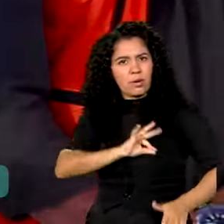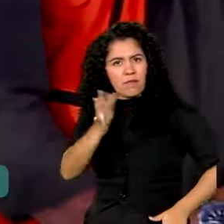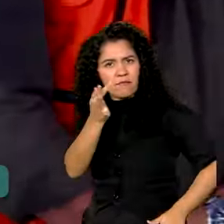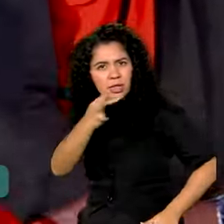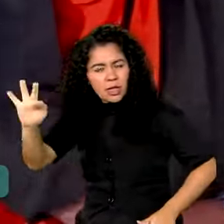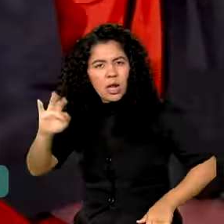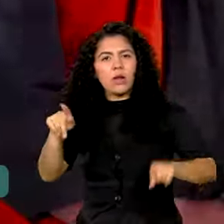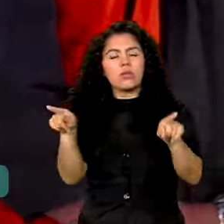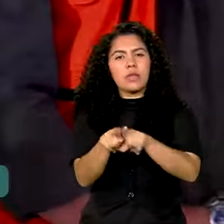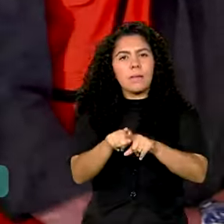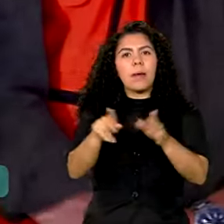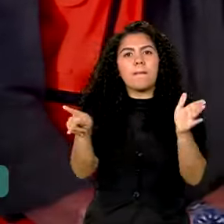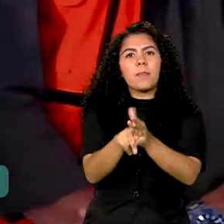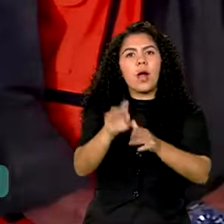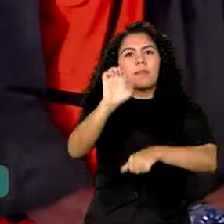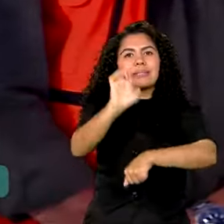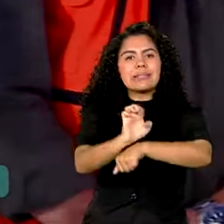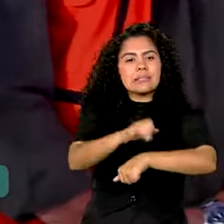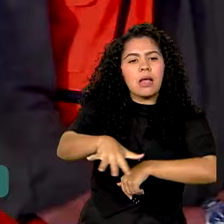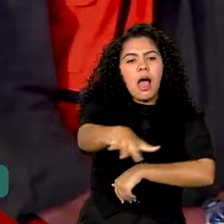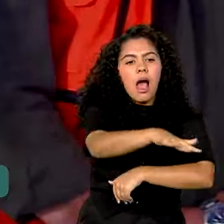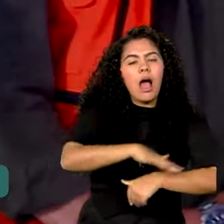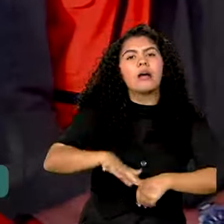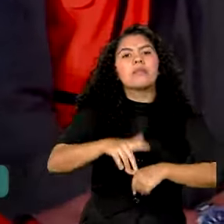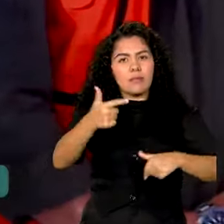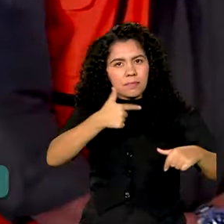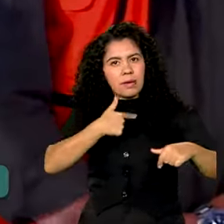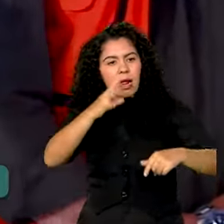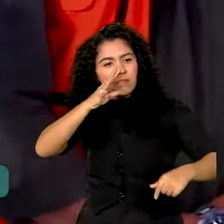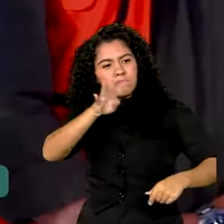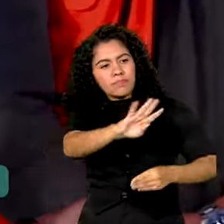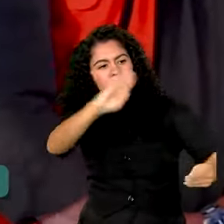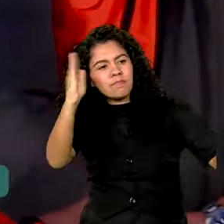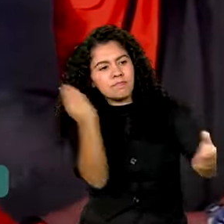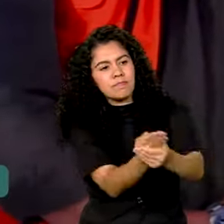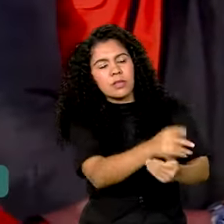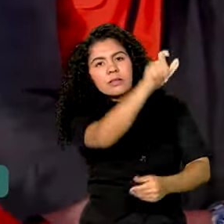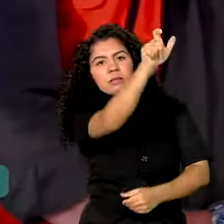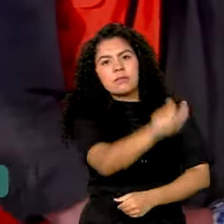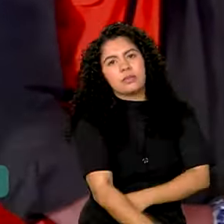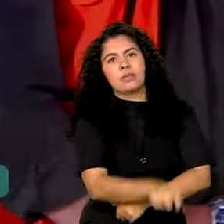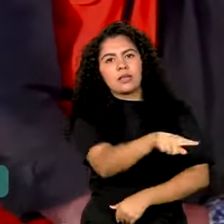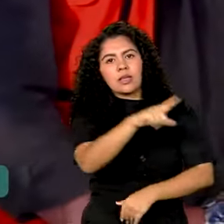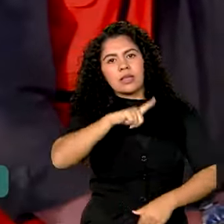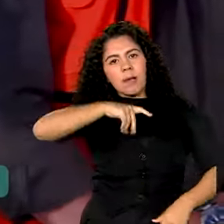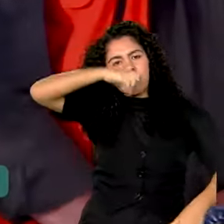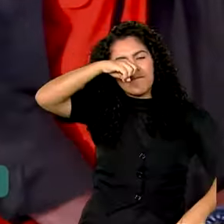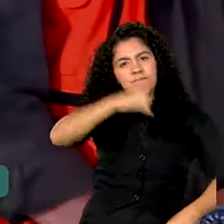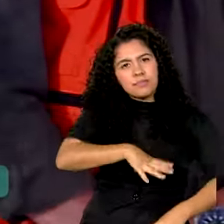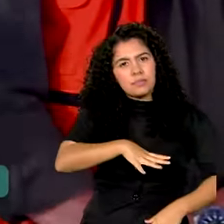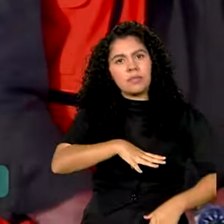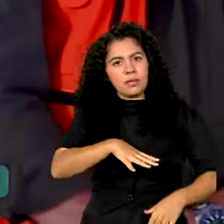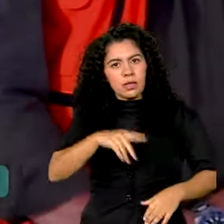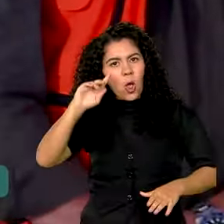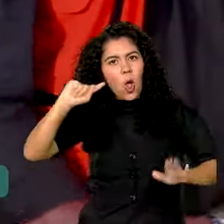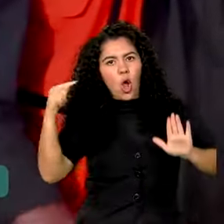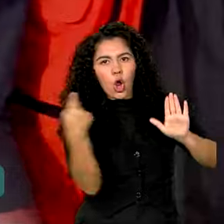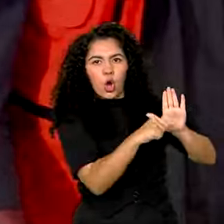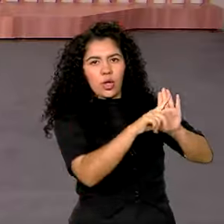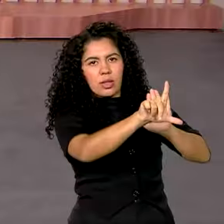do governo do Estado, para a responsabilização daqueles que estejam agindo ao arrepio da lei.